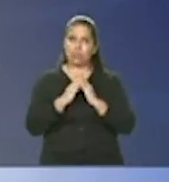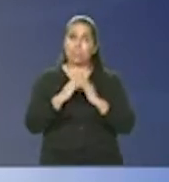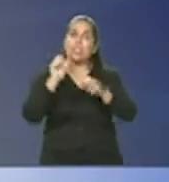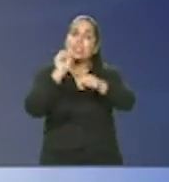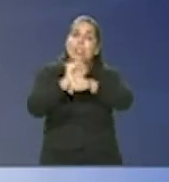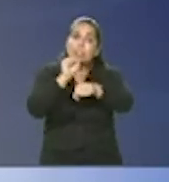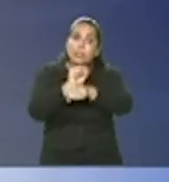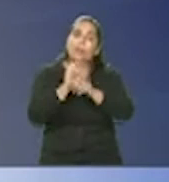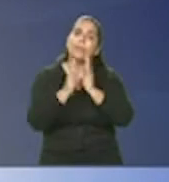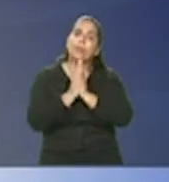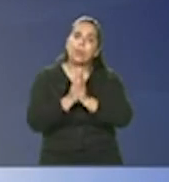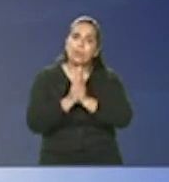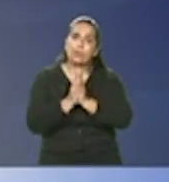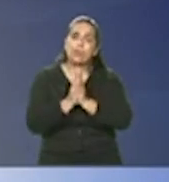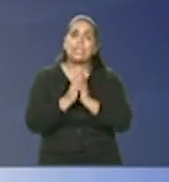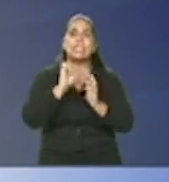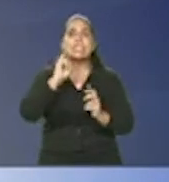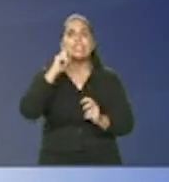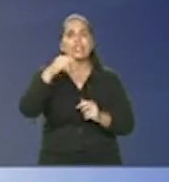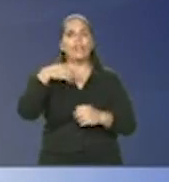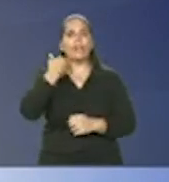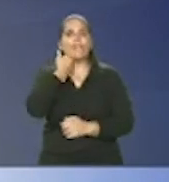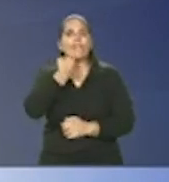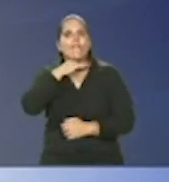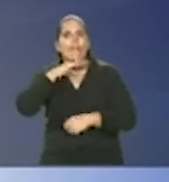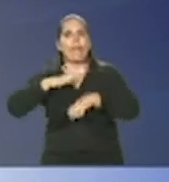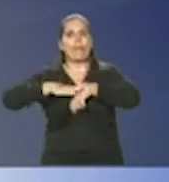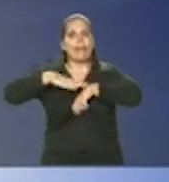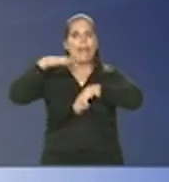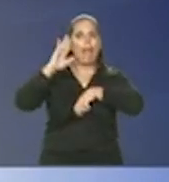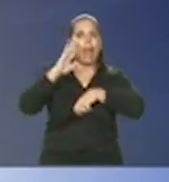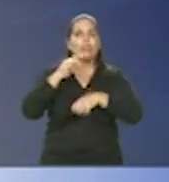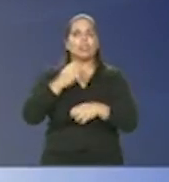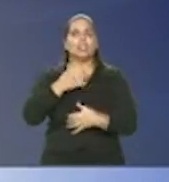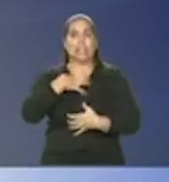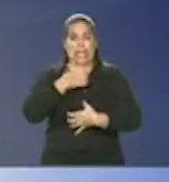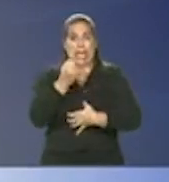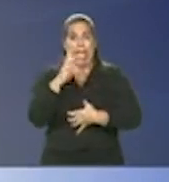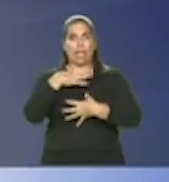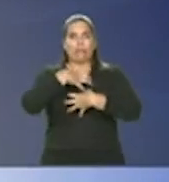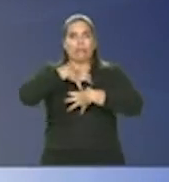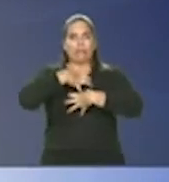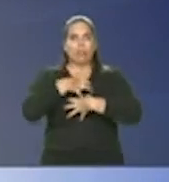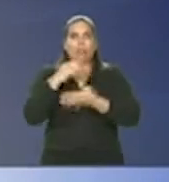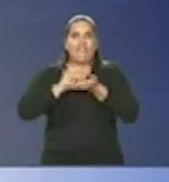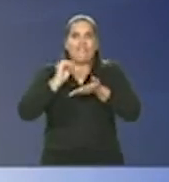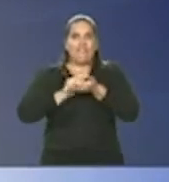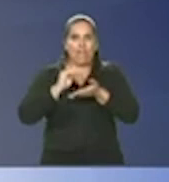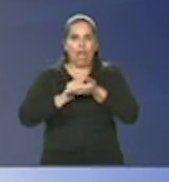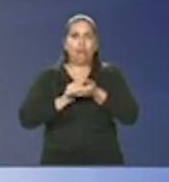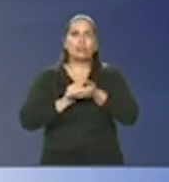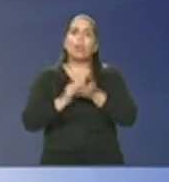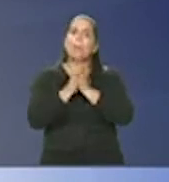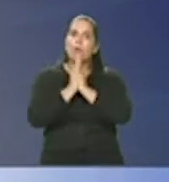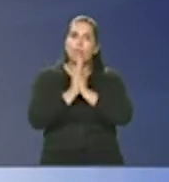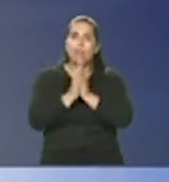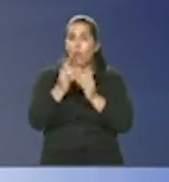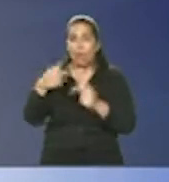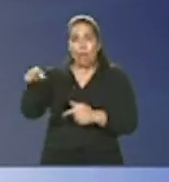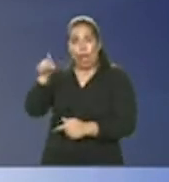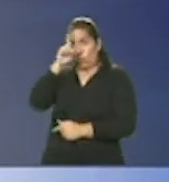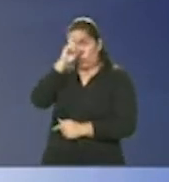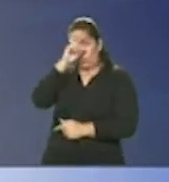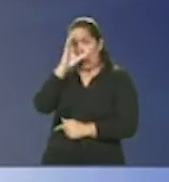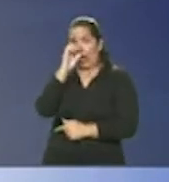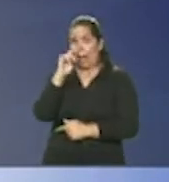por gentileza se você tiver febre alta se você tiver falta de ar por favor procure não o hospital de campanha do Rio